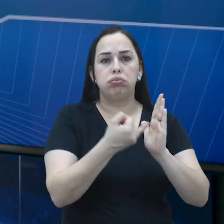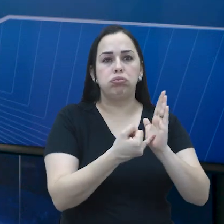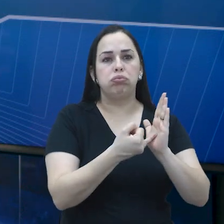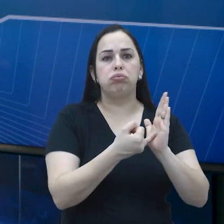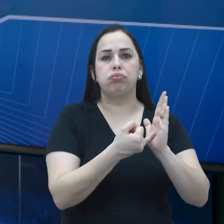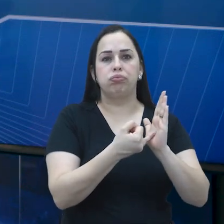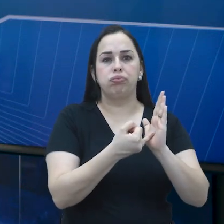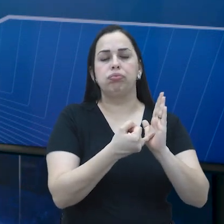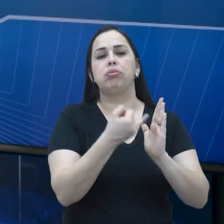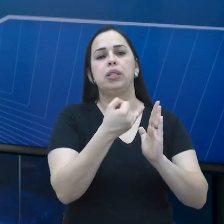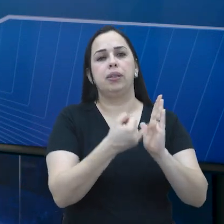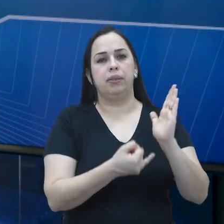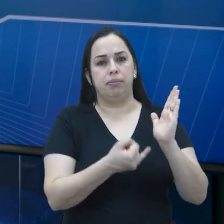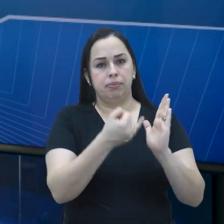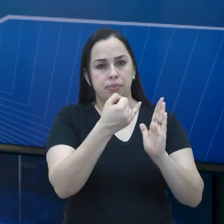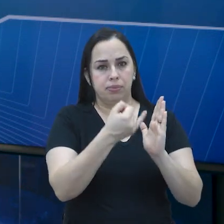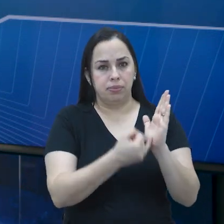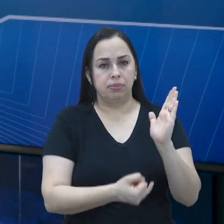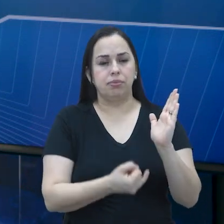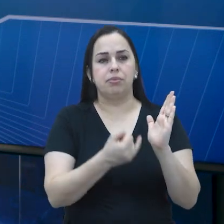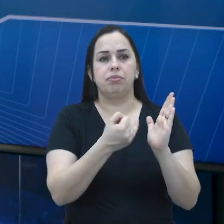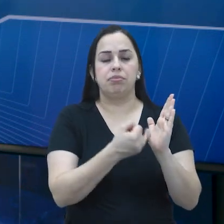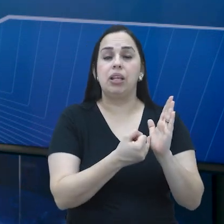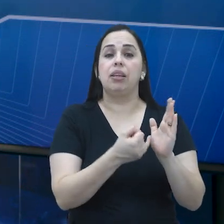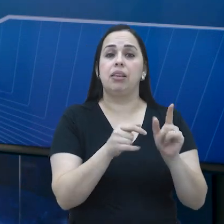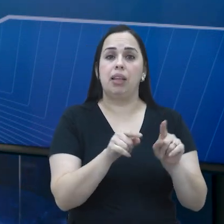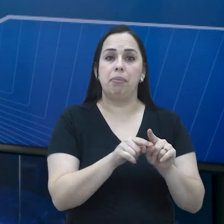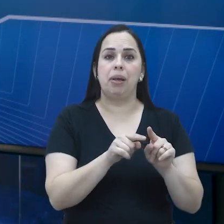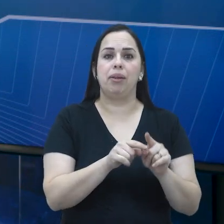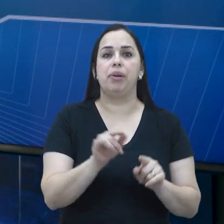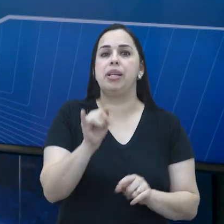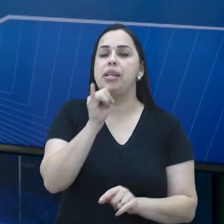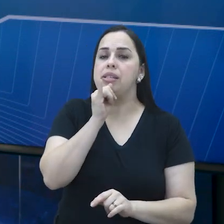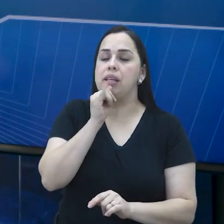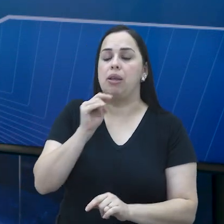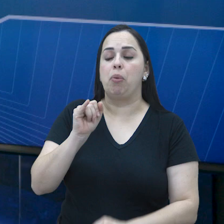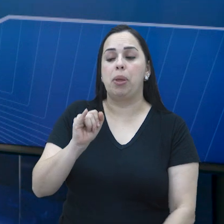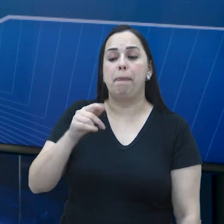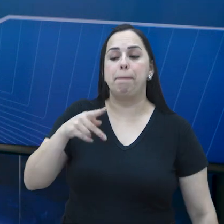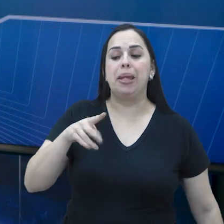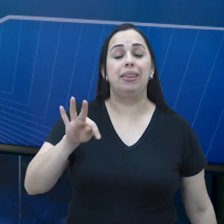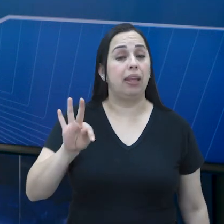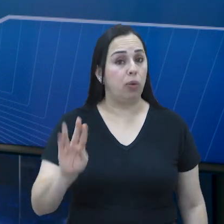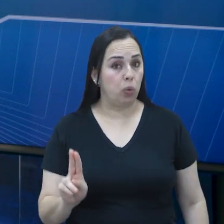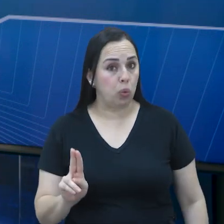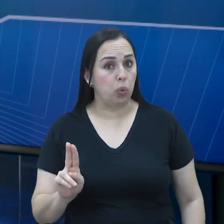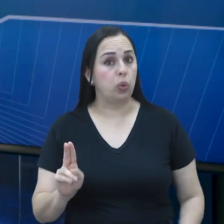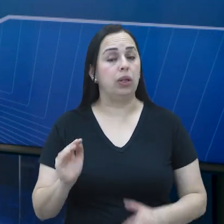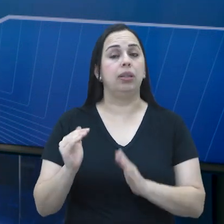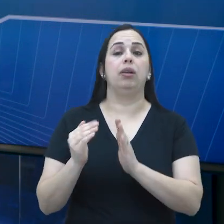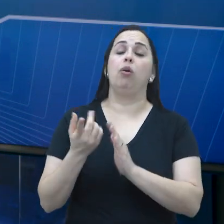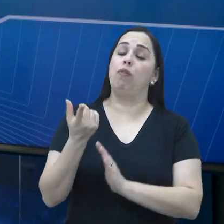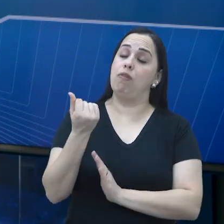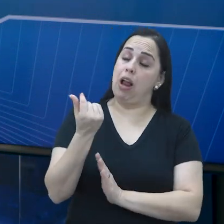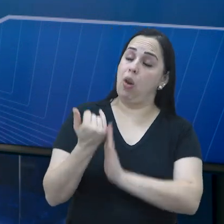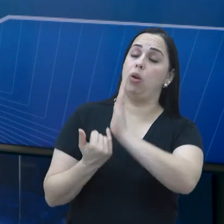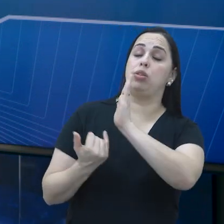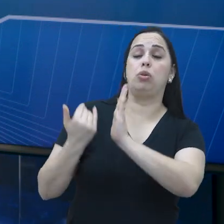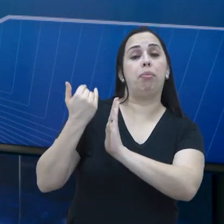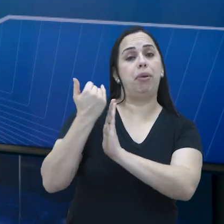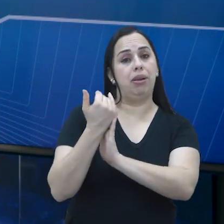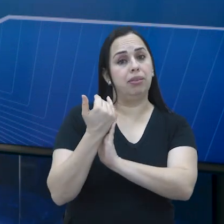onerando, que acabam custando mais caro sobre a propriedade. Por exemplo, IPTU, impostos que